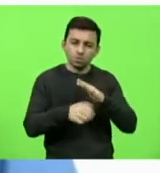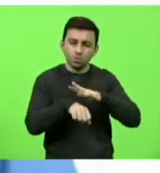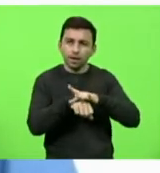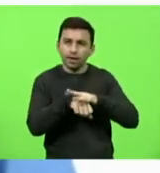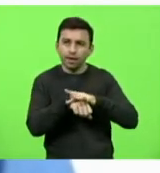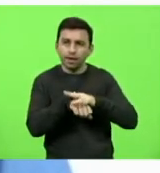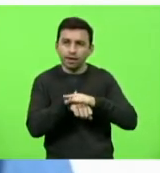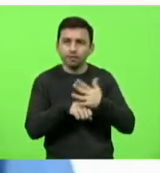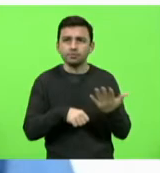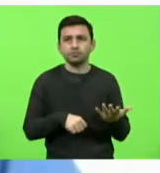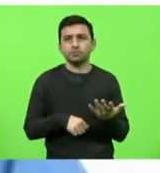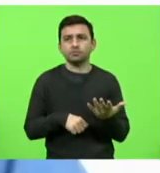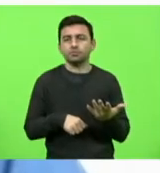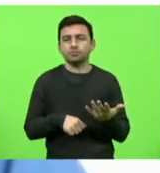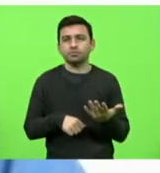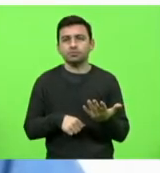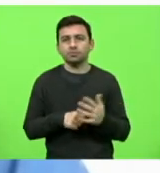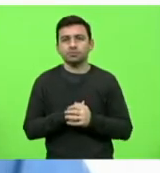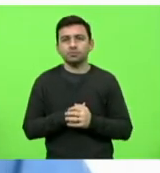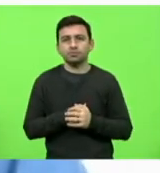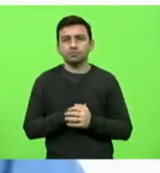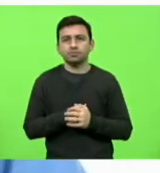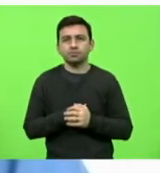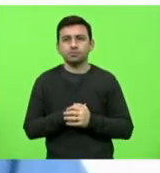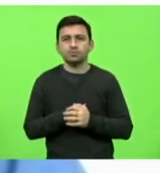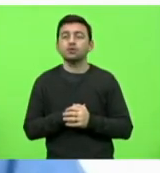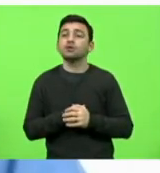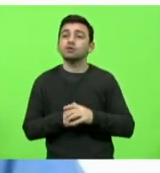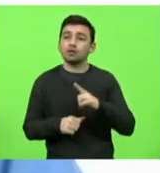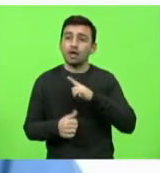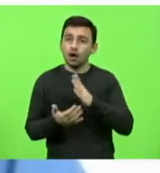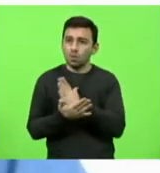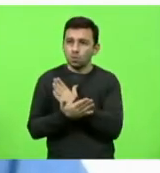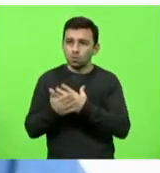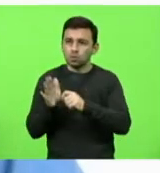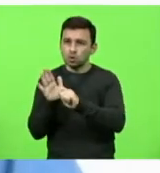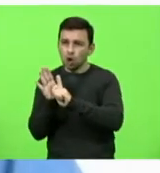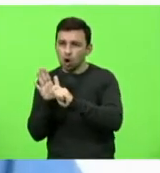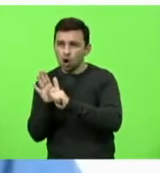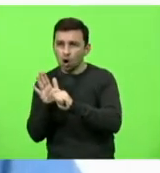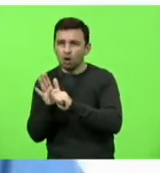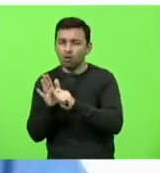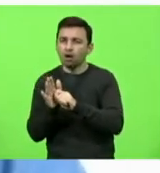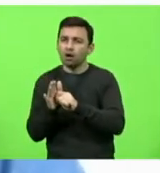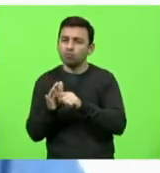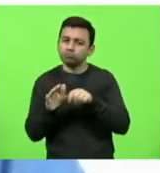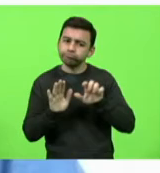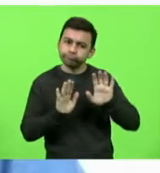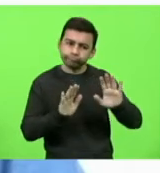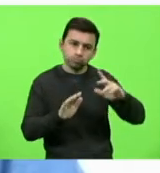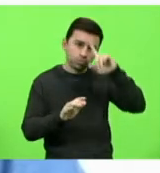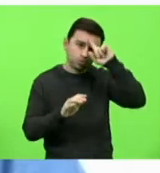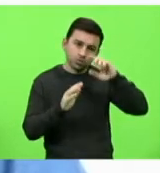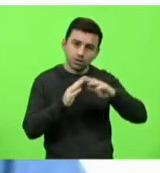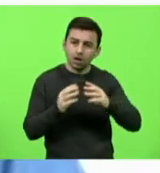de situação de uso de drogas, de produtos químicos. Então,